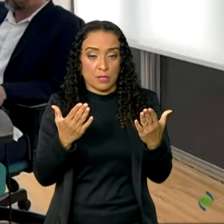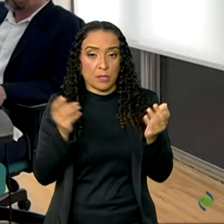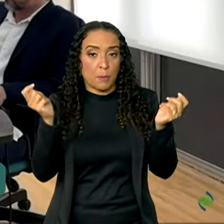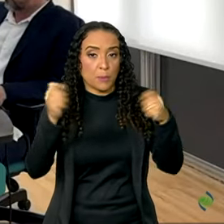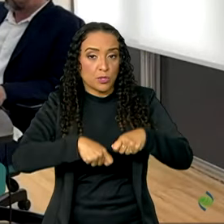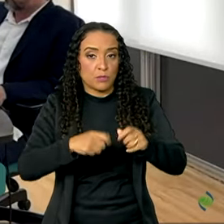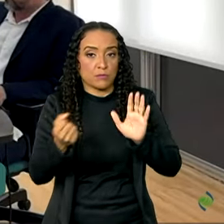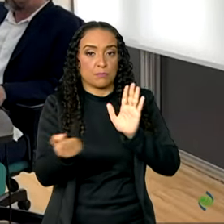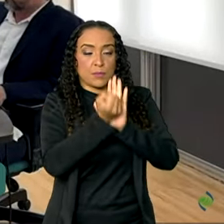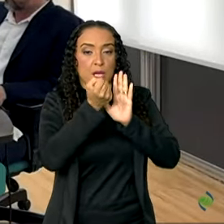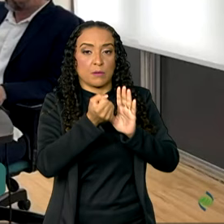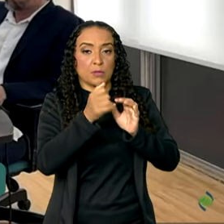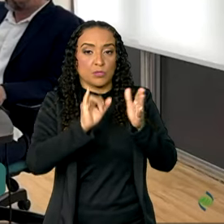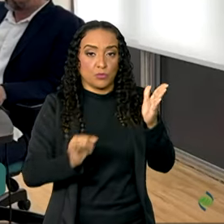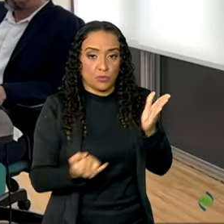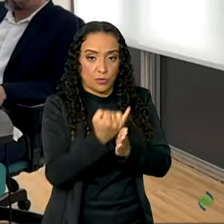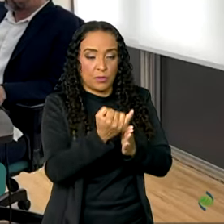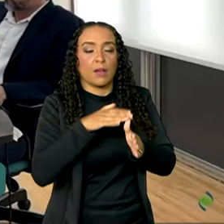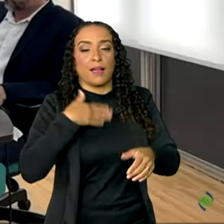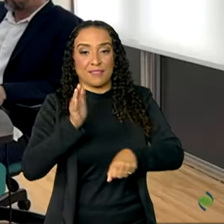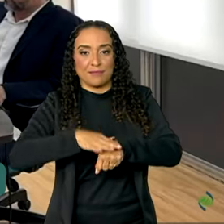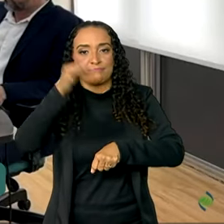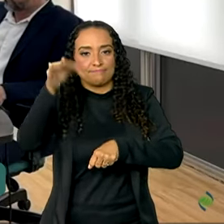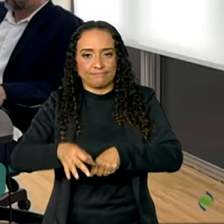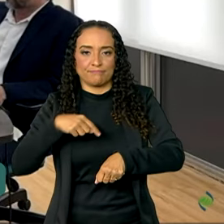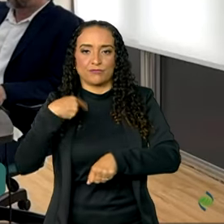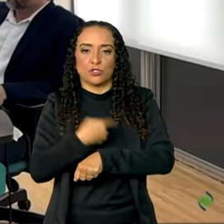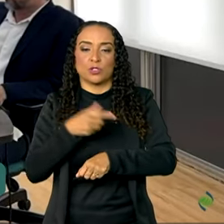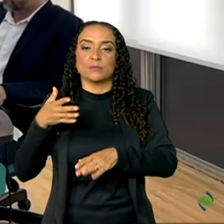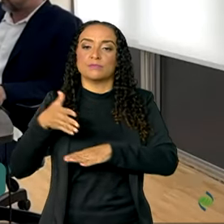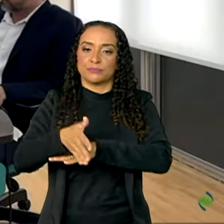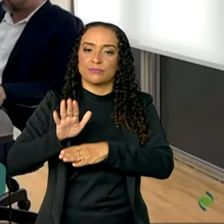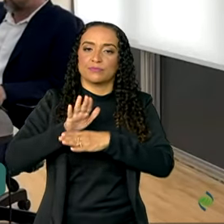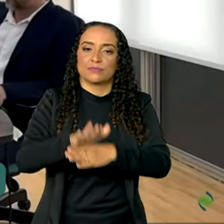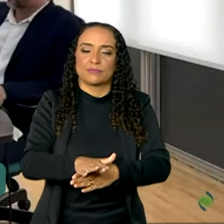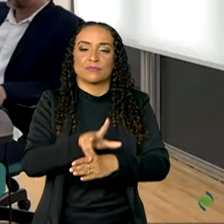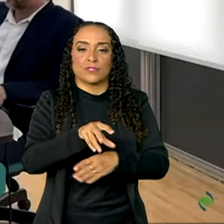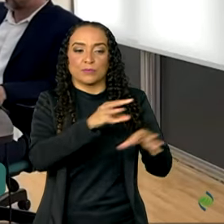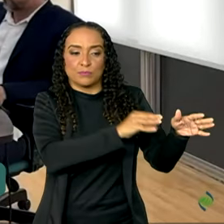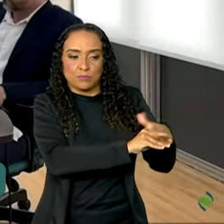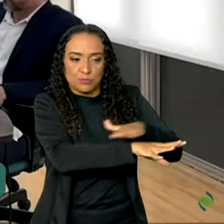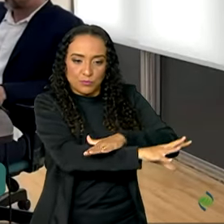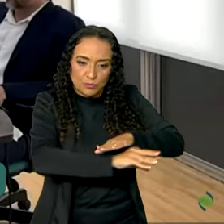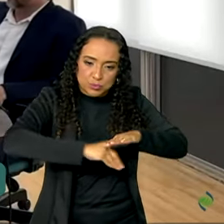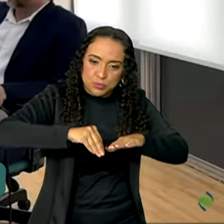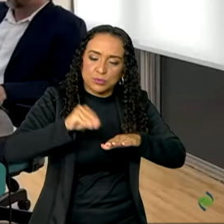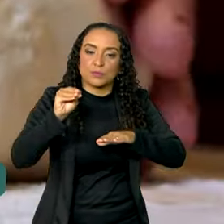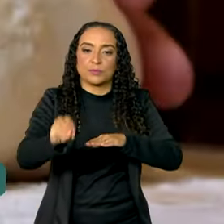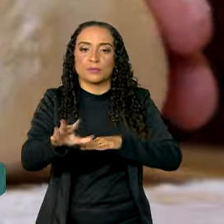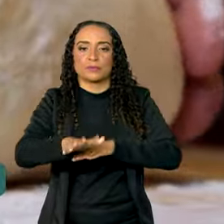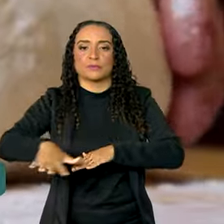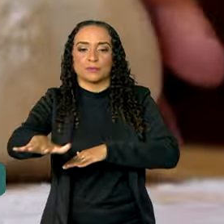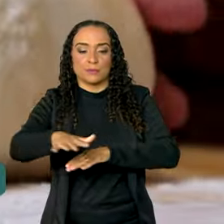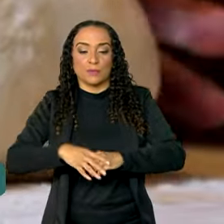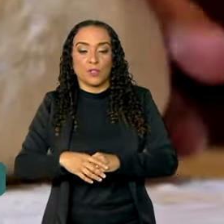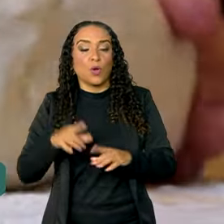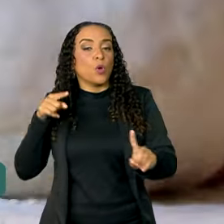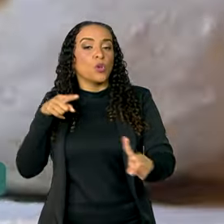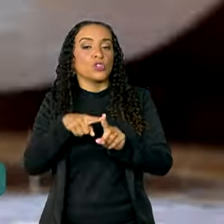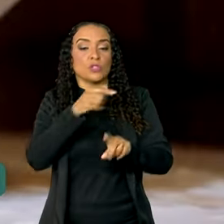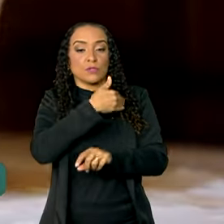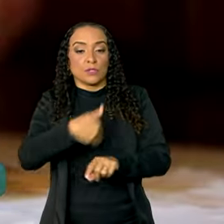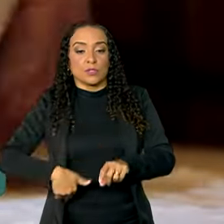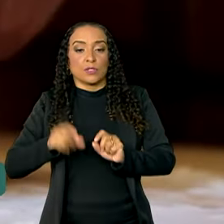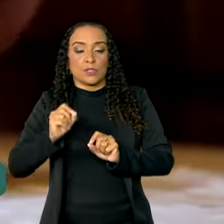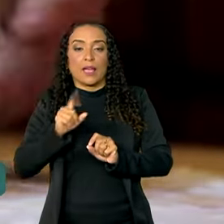possível impacto sobre a inflação, é o momento exatamente em que a gente colocaria esse estoque para o mercado. O objetivo do